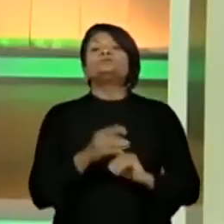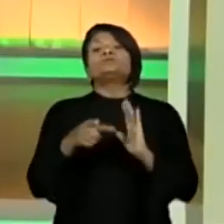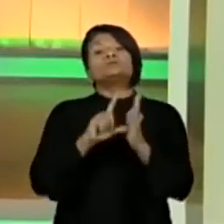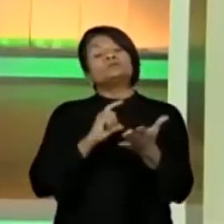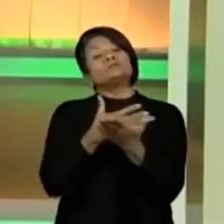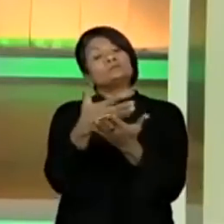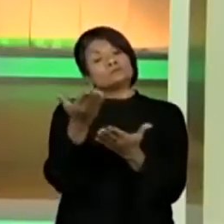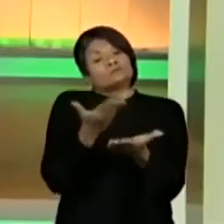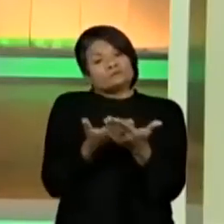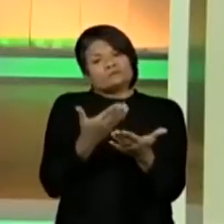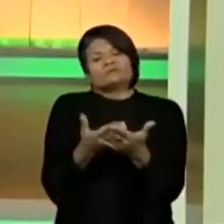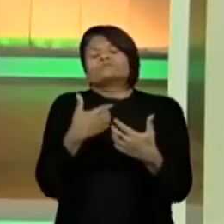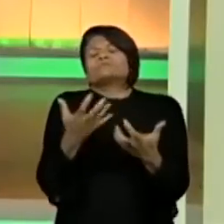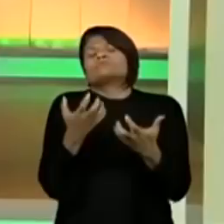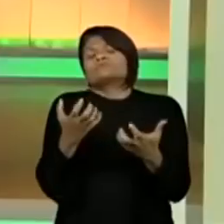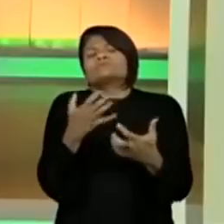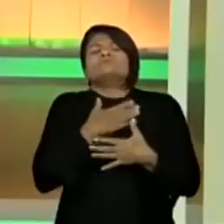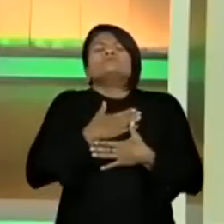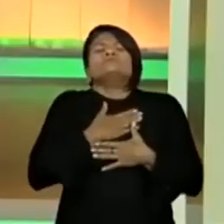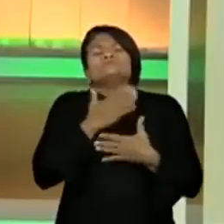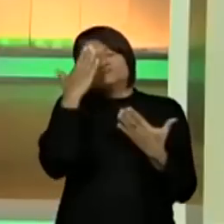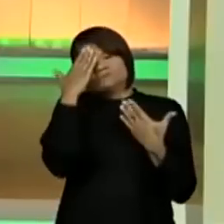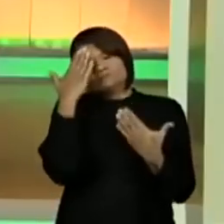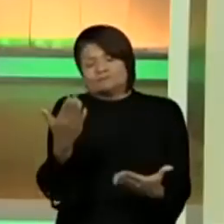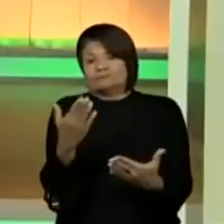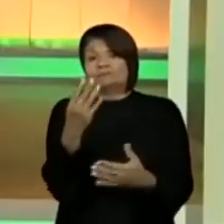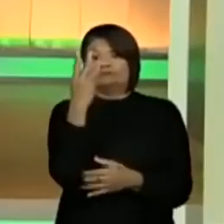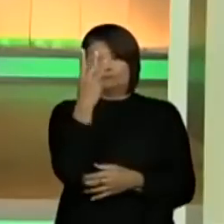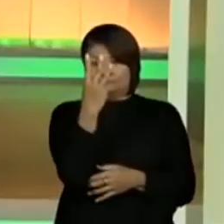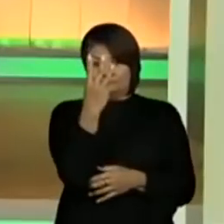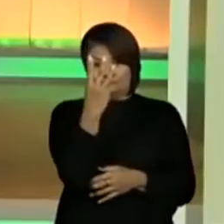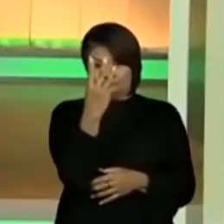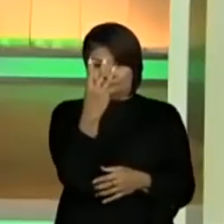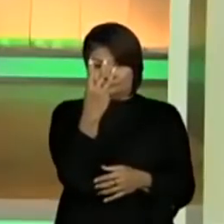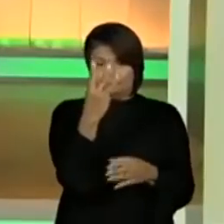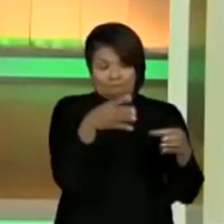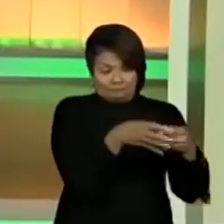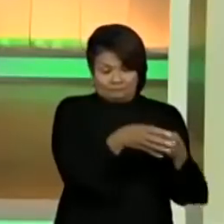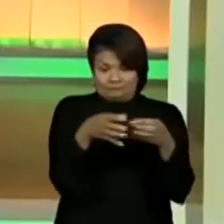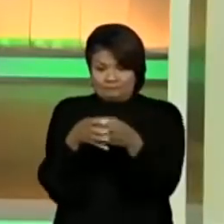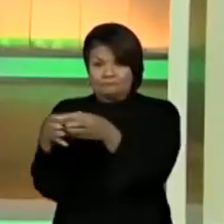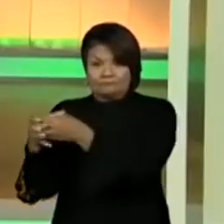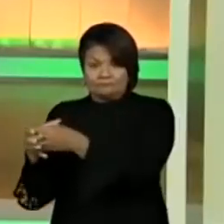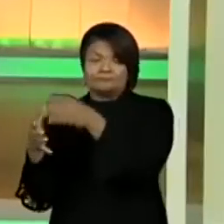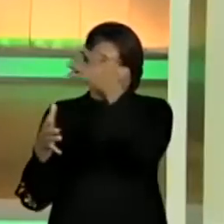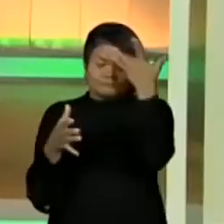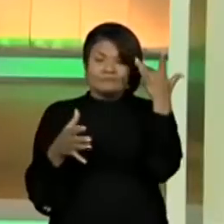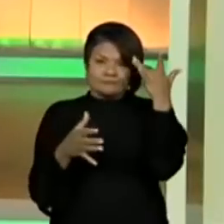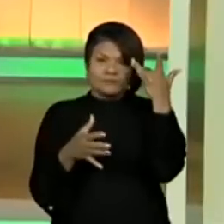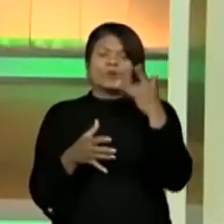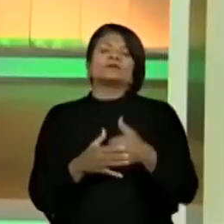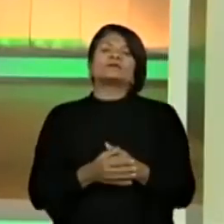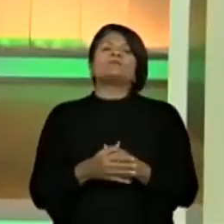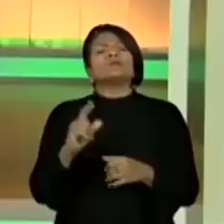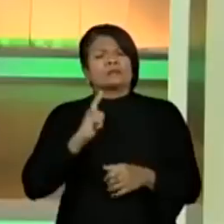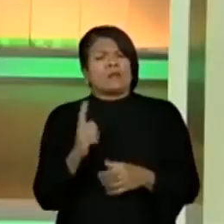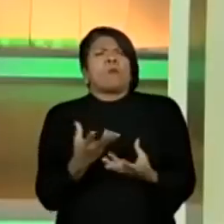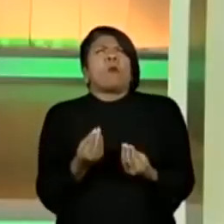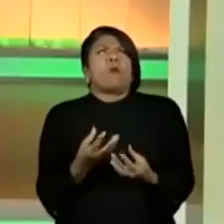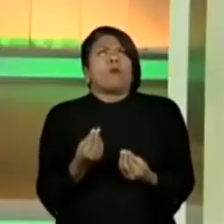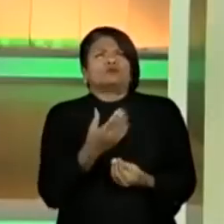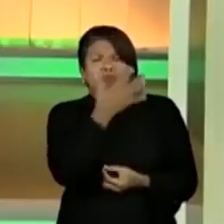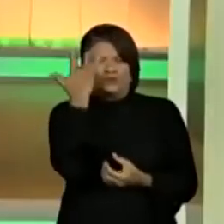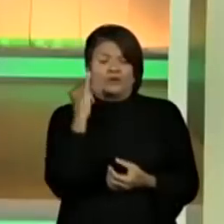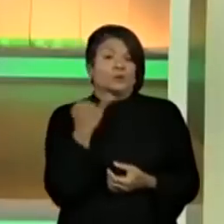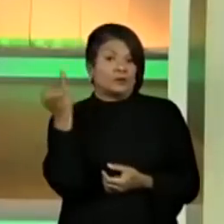agradecer três grupos de pessoas muito importantes nesse processo. Aliás, tem muitas pessoas importantes, mas há três